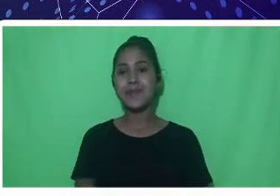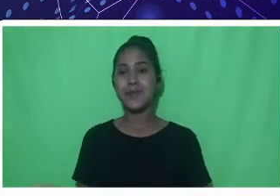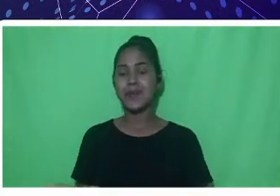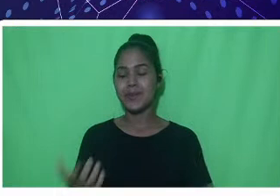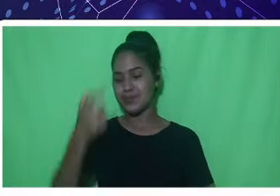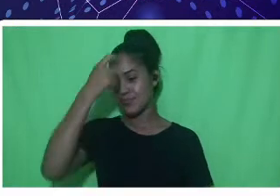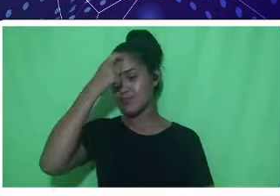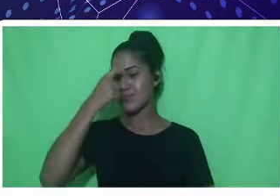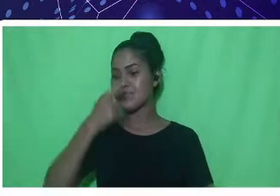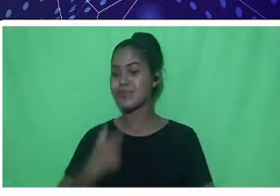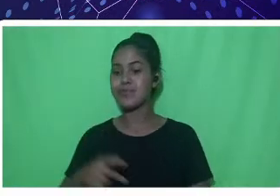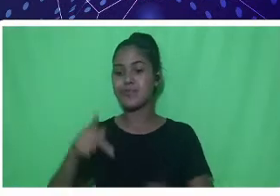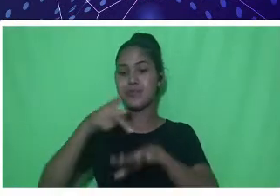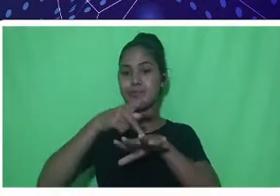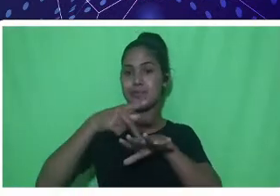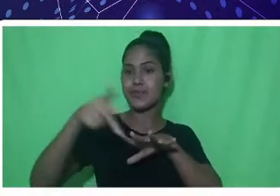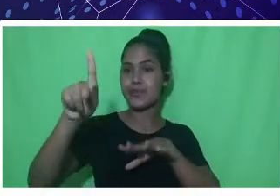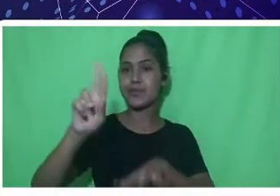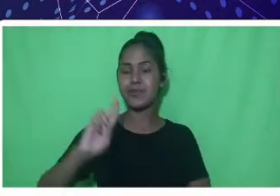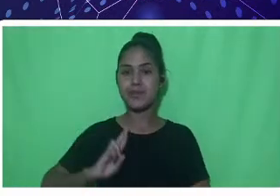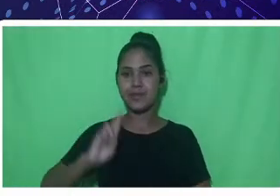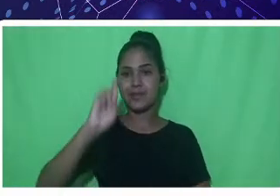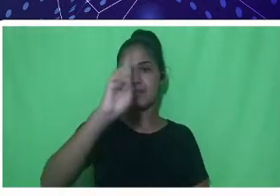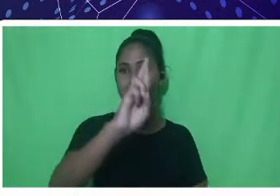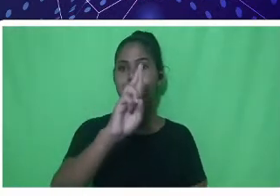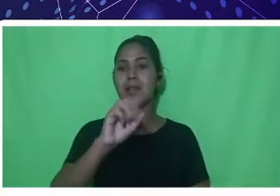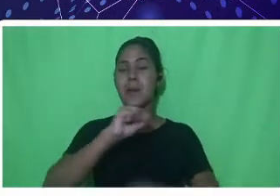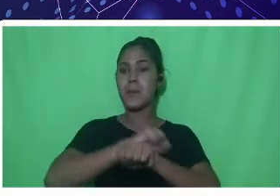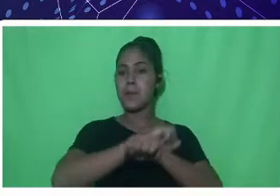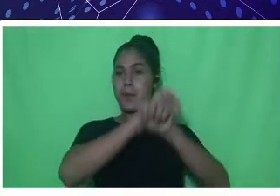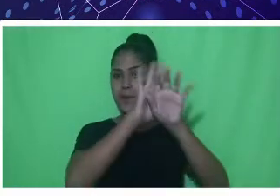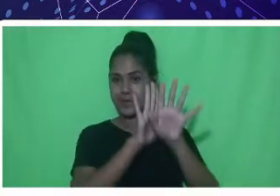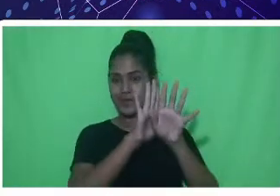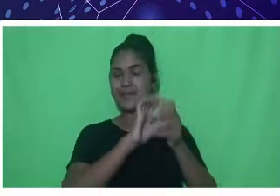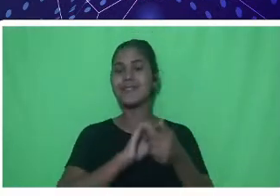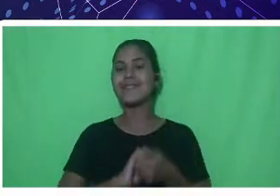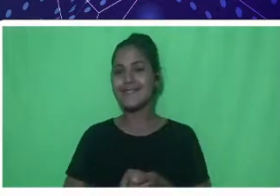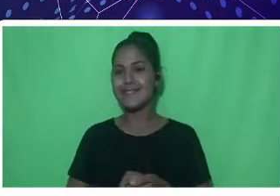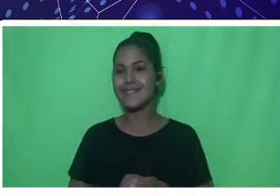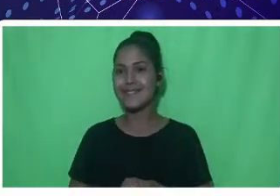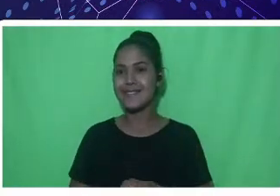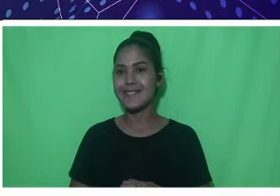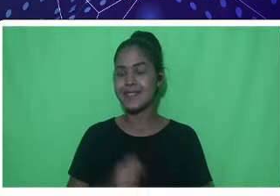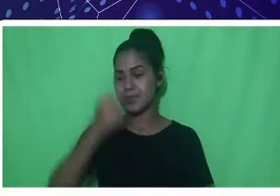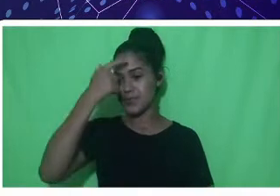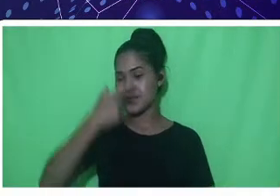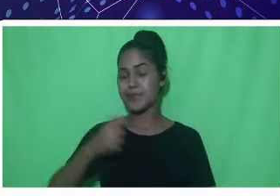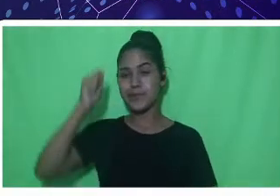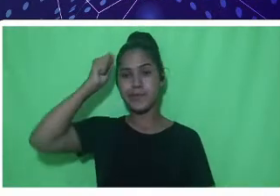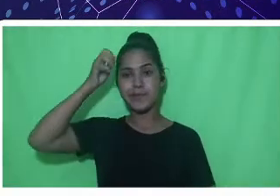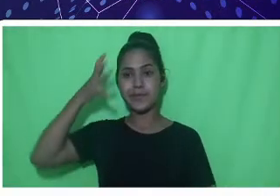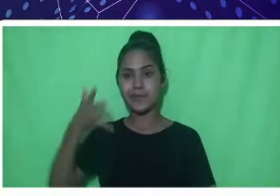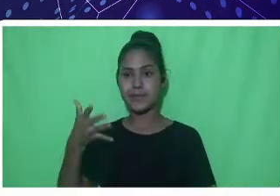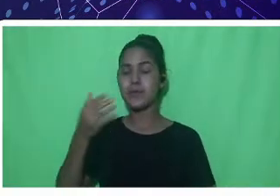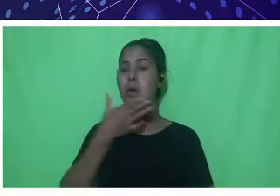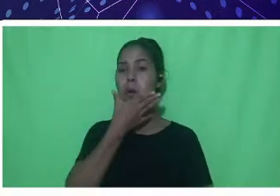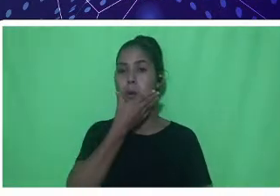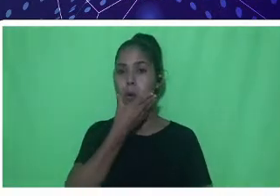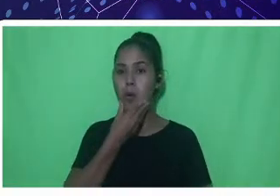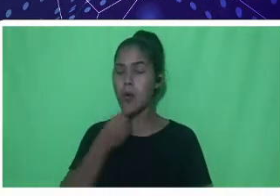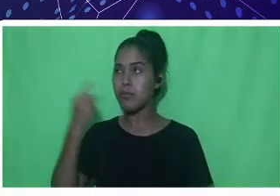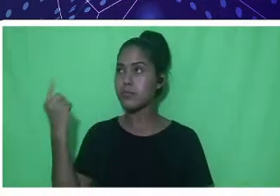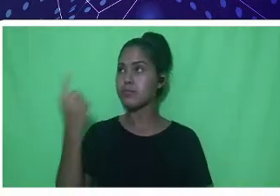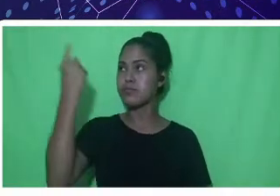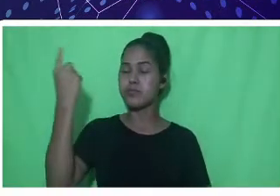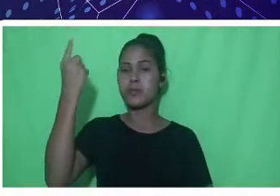Cultura, Extensão e Assuntos Estudantis. Sobre minha audiodescrição, eu sou homem de estatura média alta,